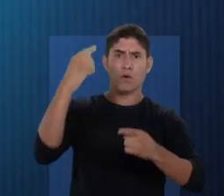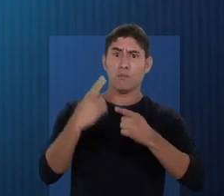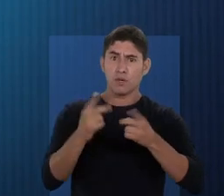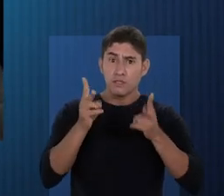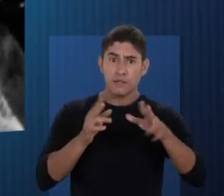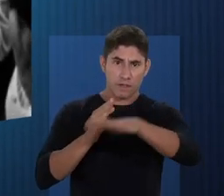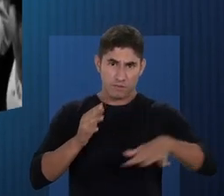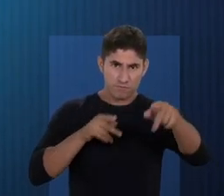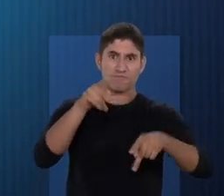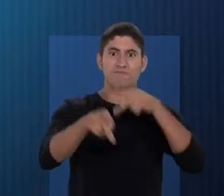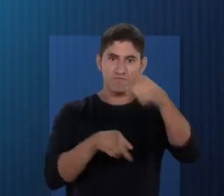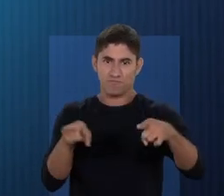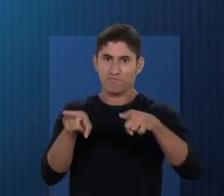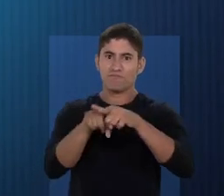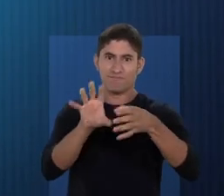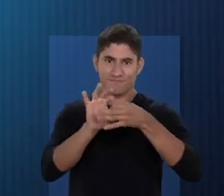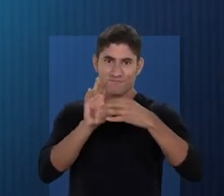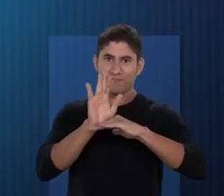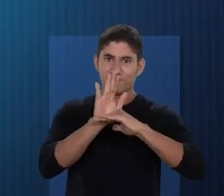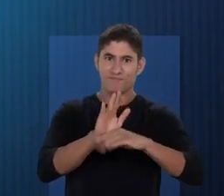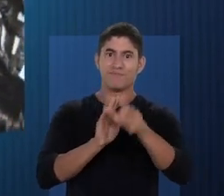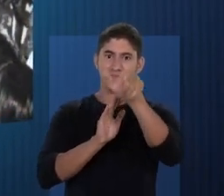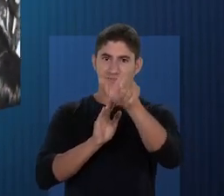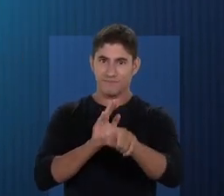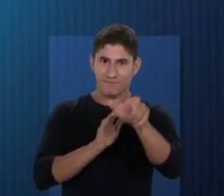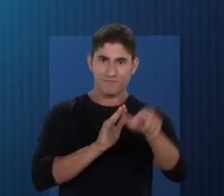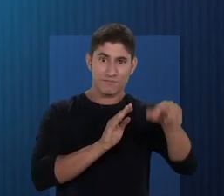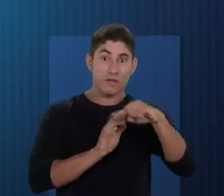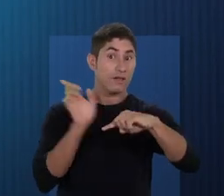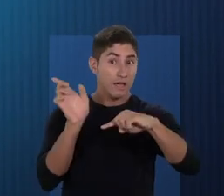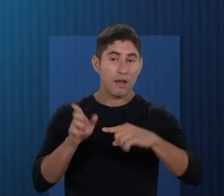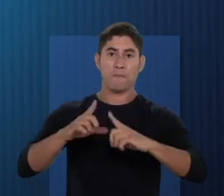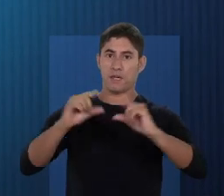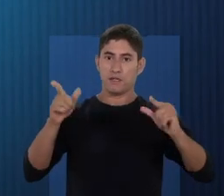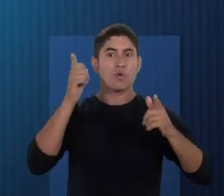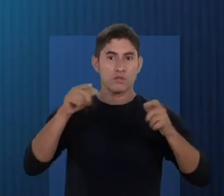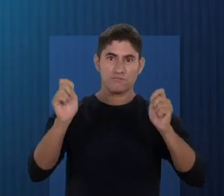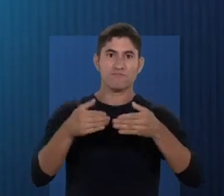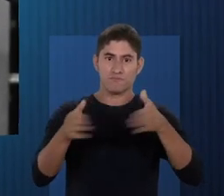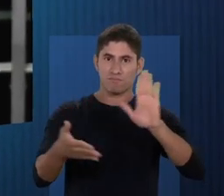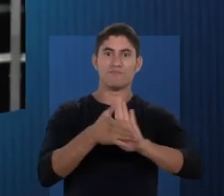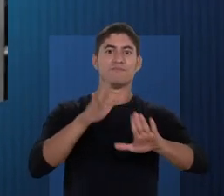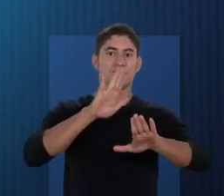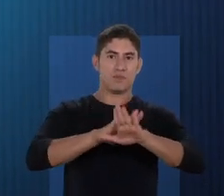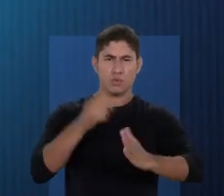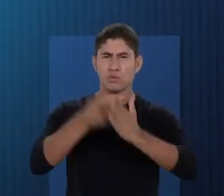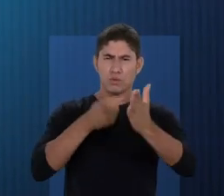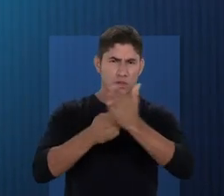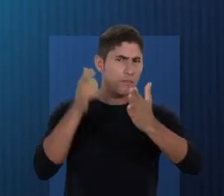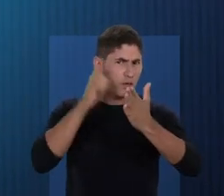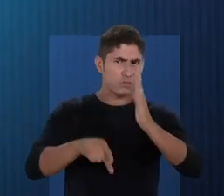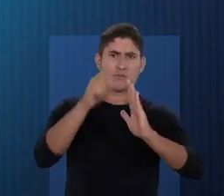esteve ao lado dos interesses da população. Com destacada presença em Brasília, ele abre portas e luta pela aprovação de